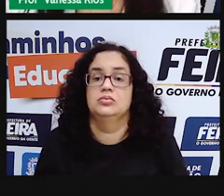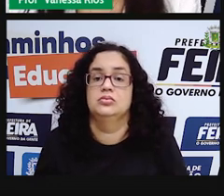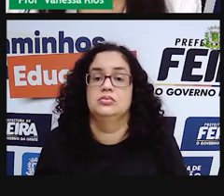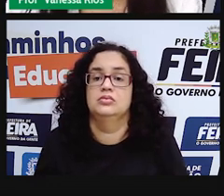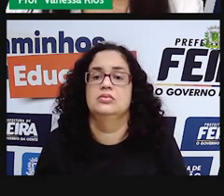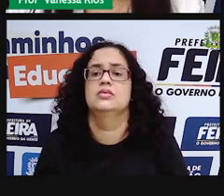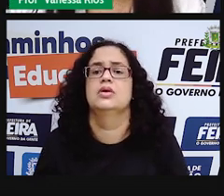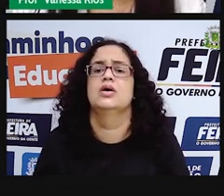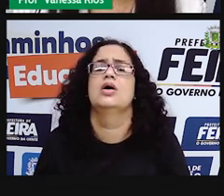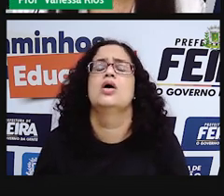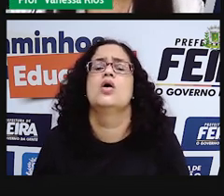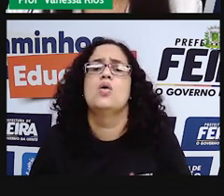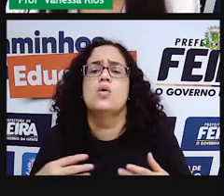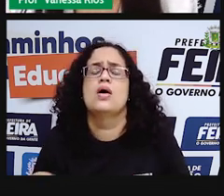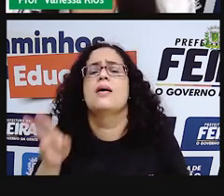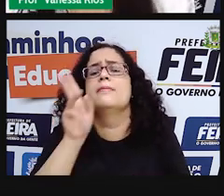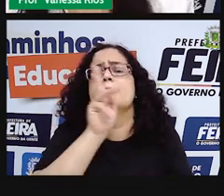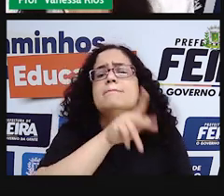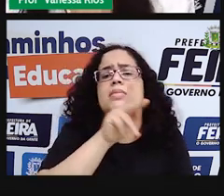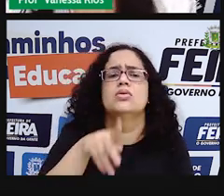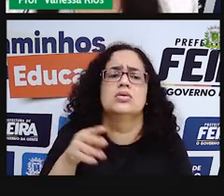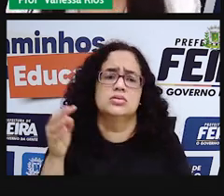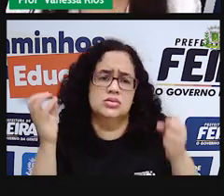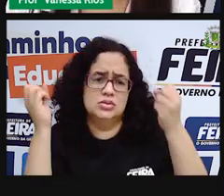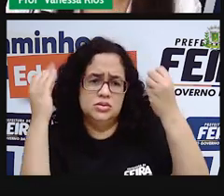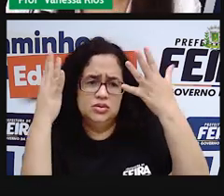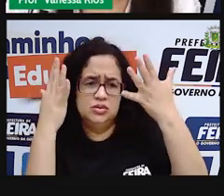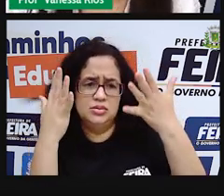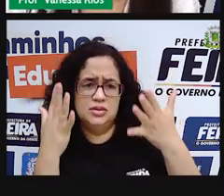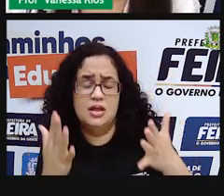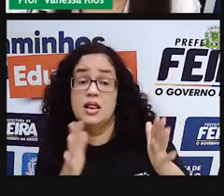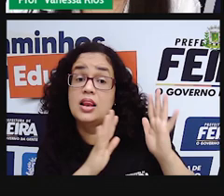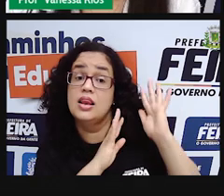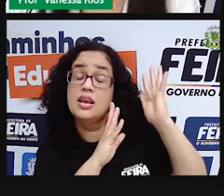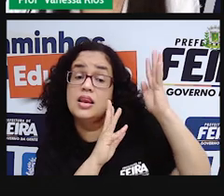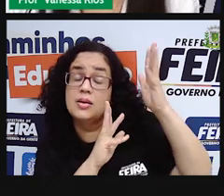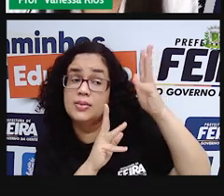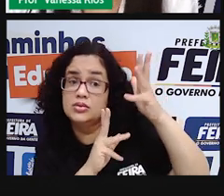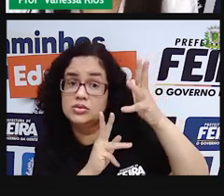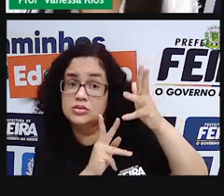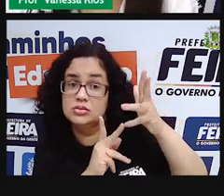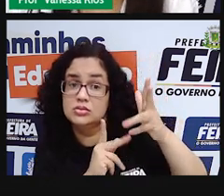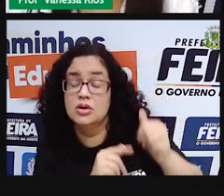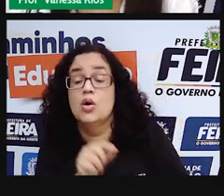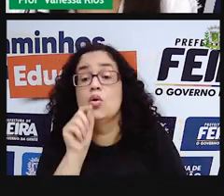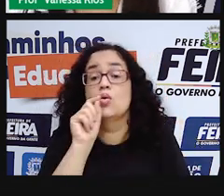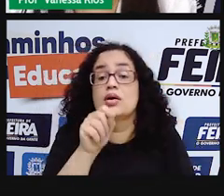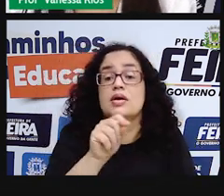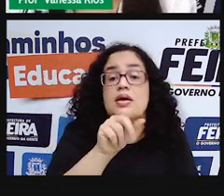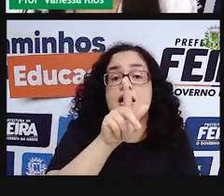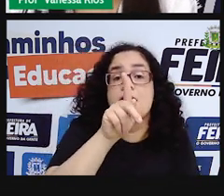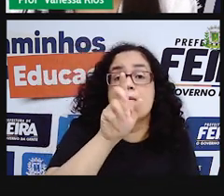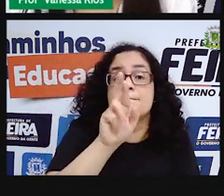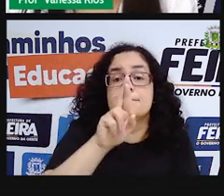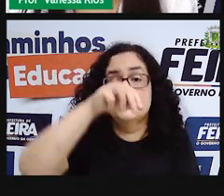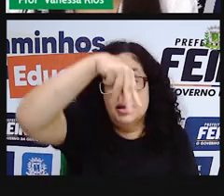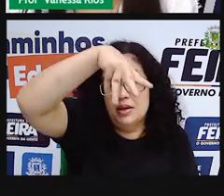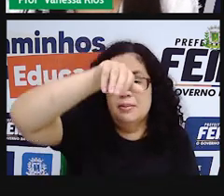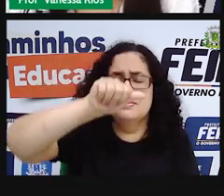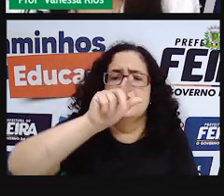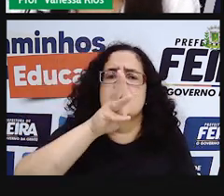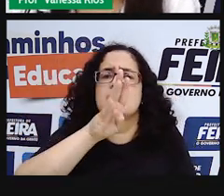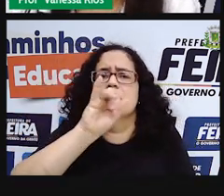Mas aí, a Pró falou, explicou, revisou. E o que é permeabilidade, Pró?